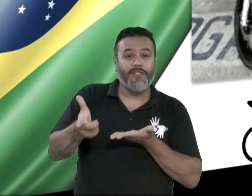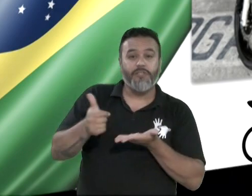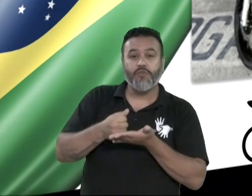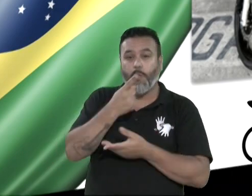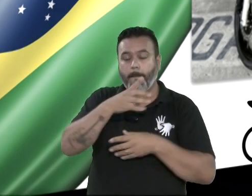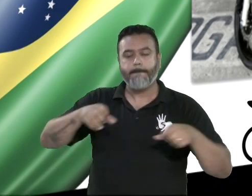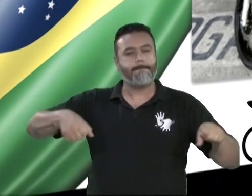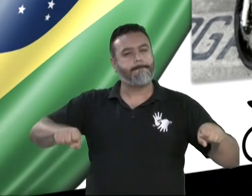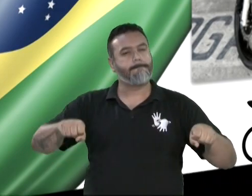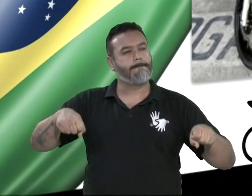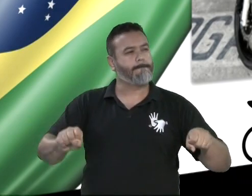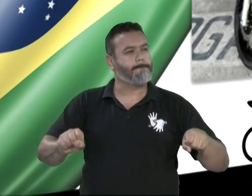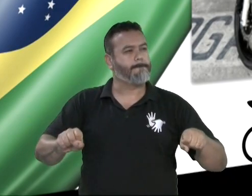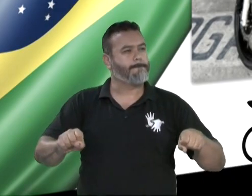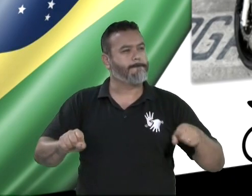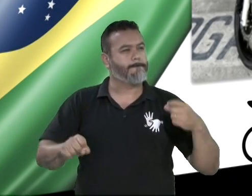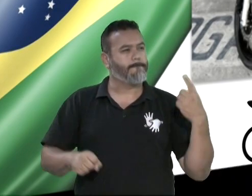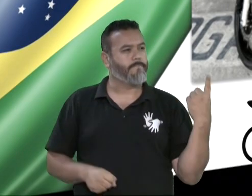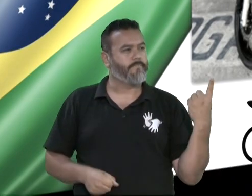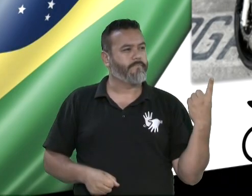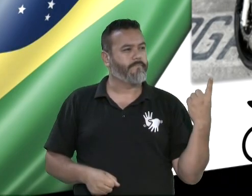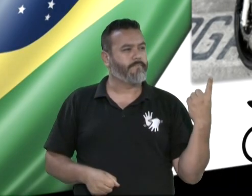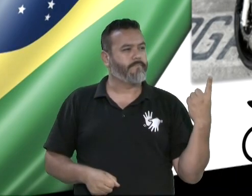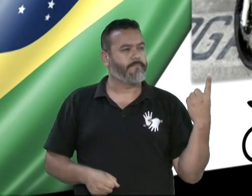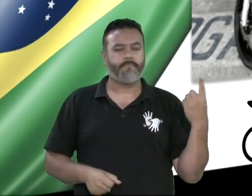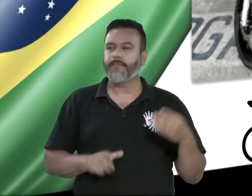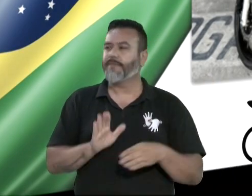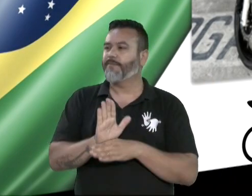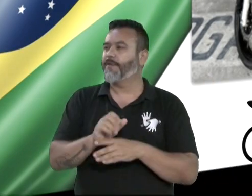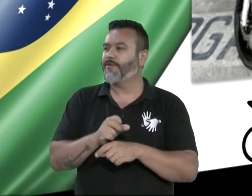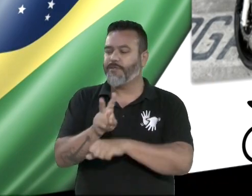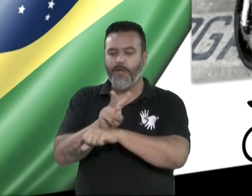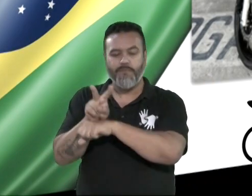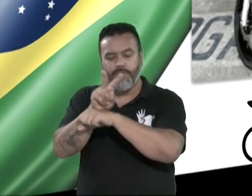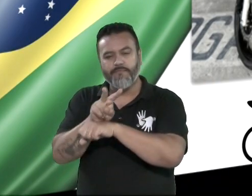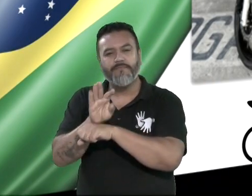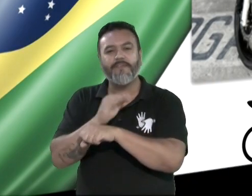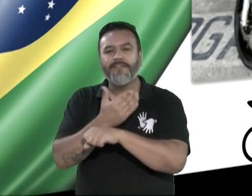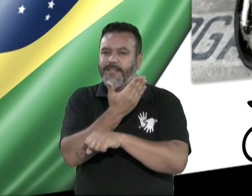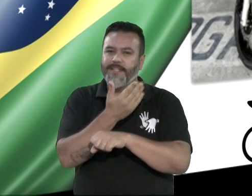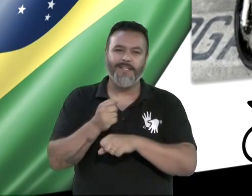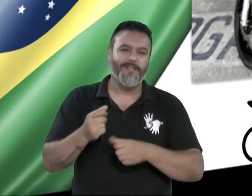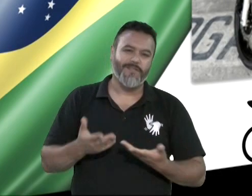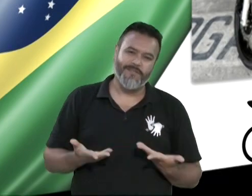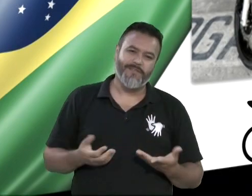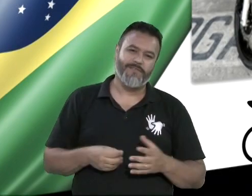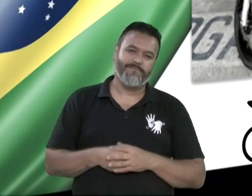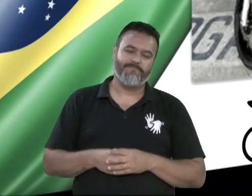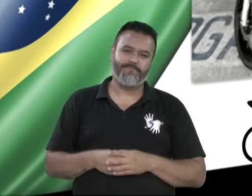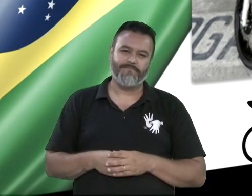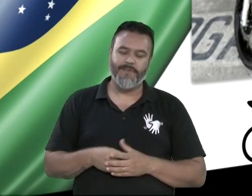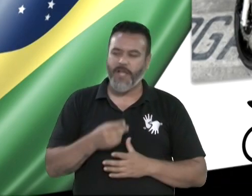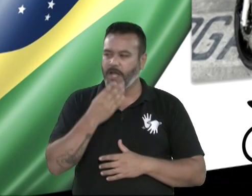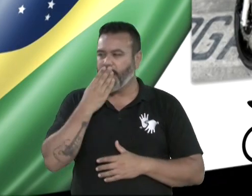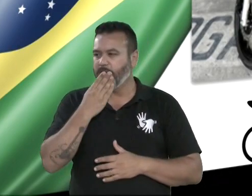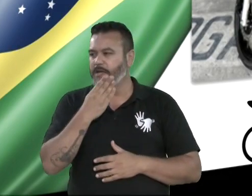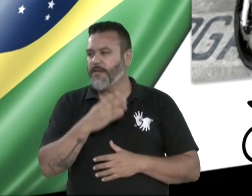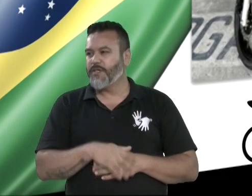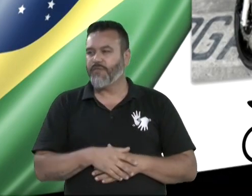motocicletas para poder auxiliar o pessoal da fiscalização através de um pedido aí do